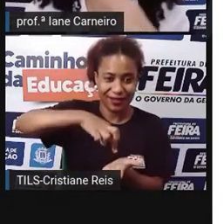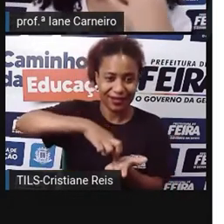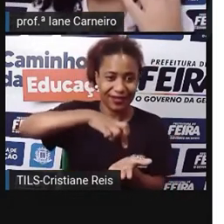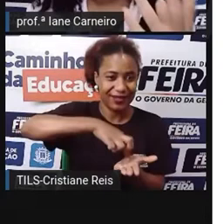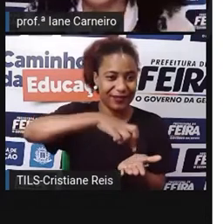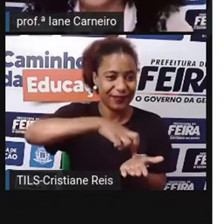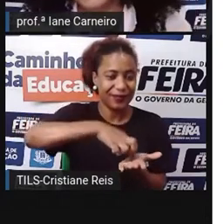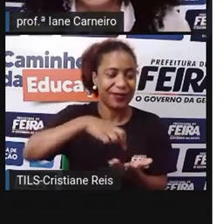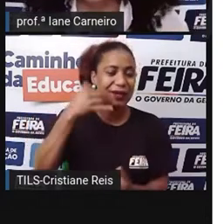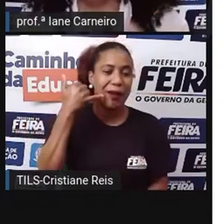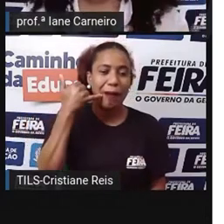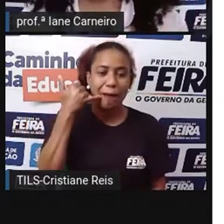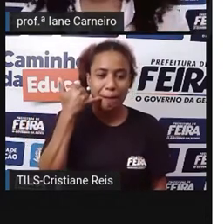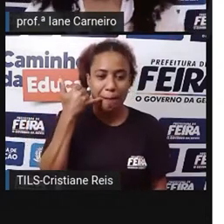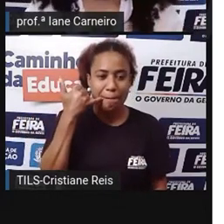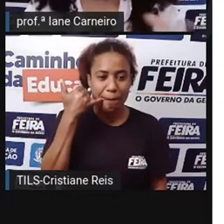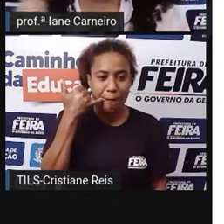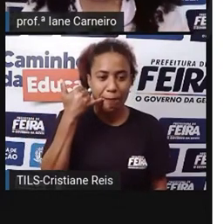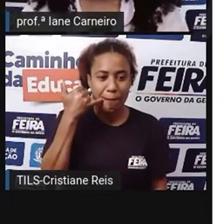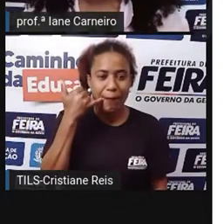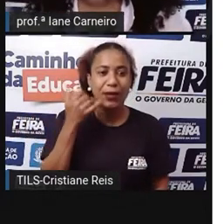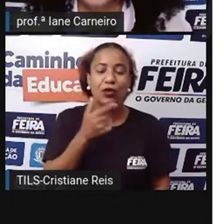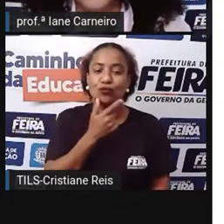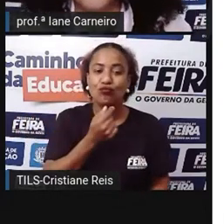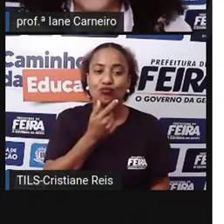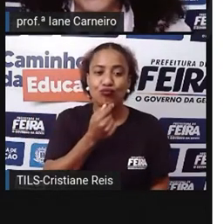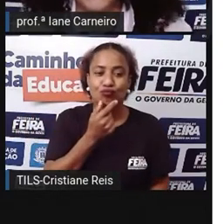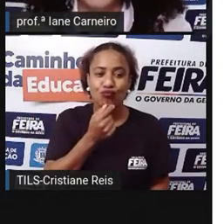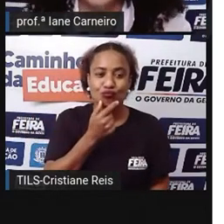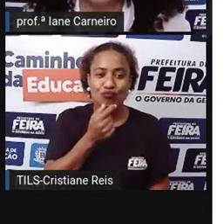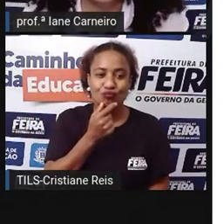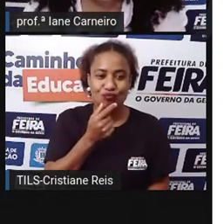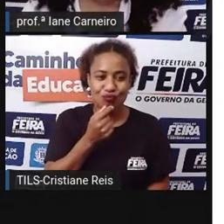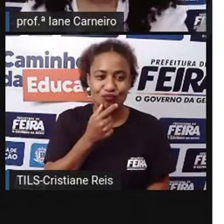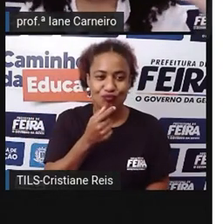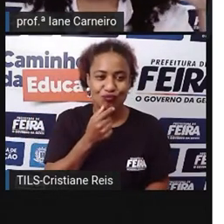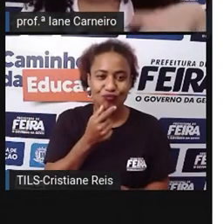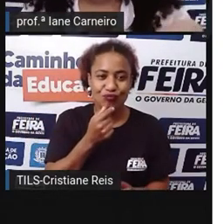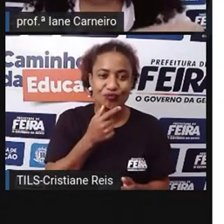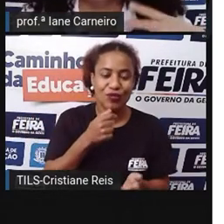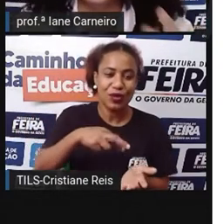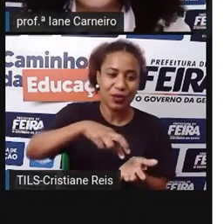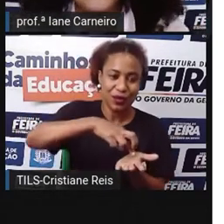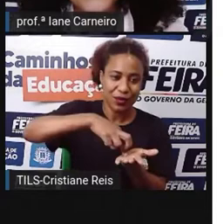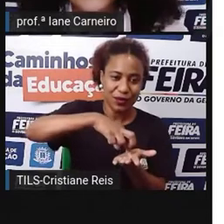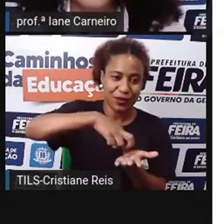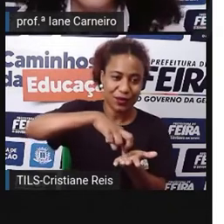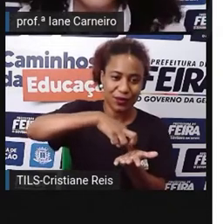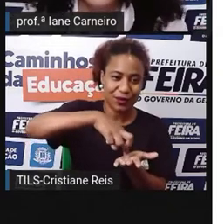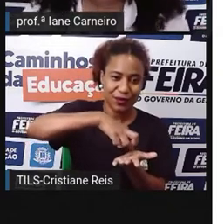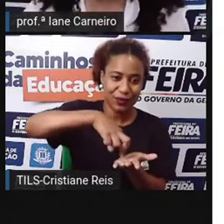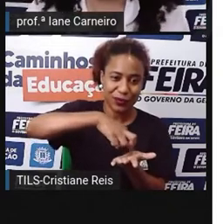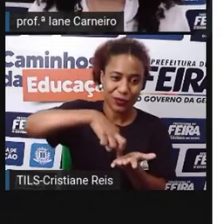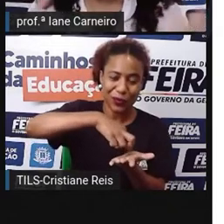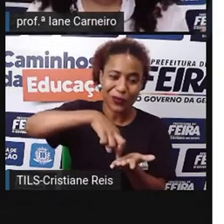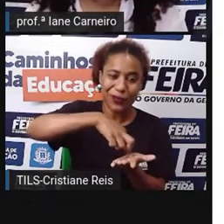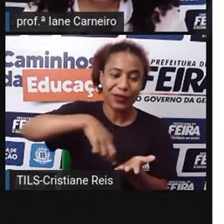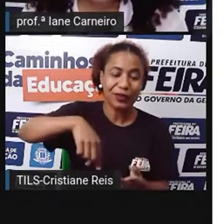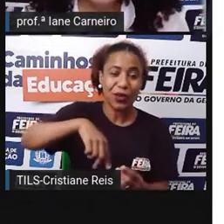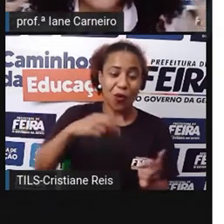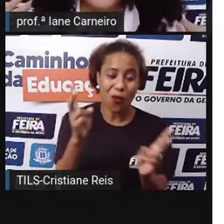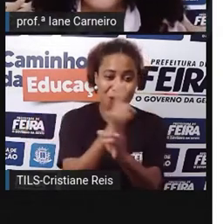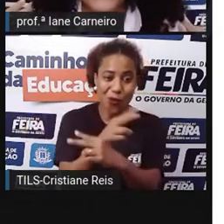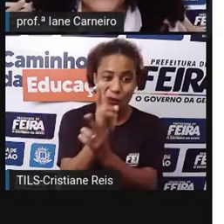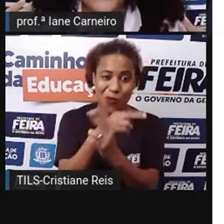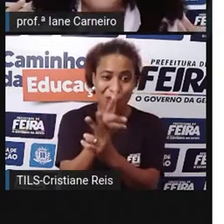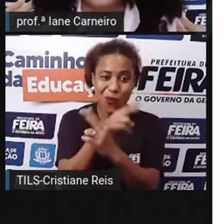de um menino, um garoto, que percorre aí os caminhos num redimuinho. Então é algo